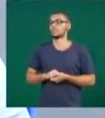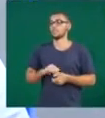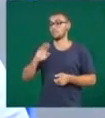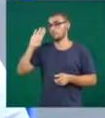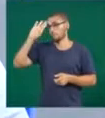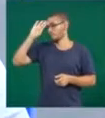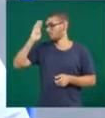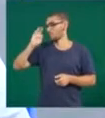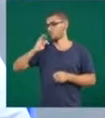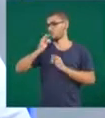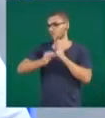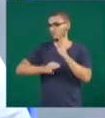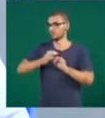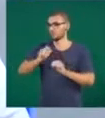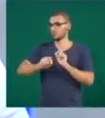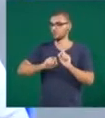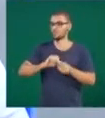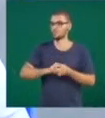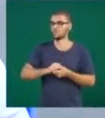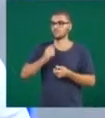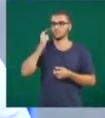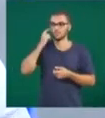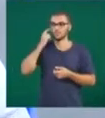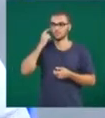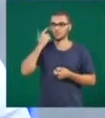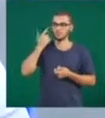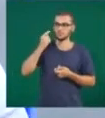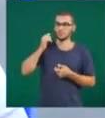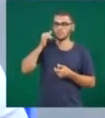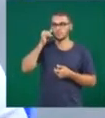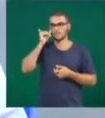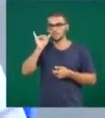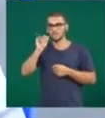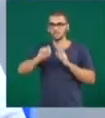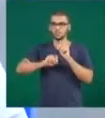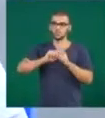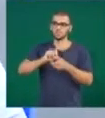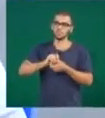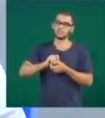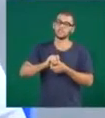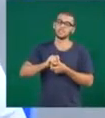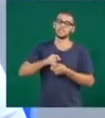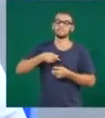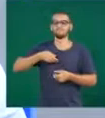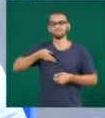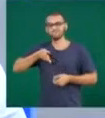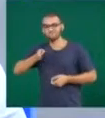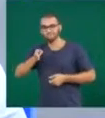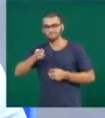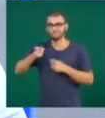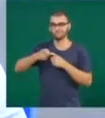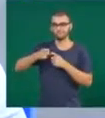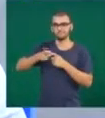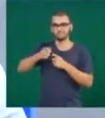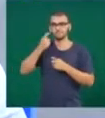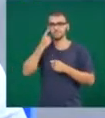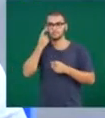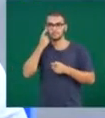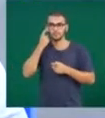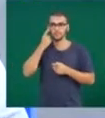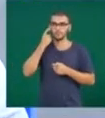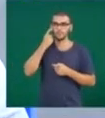tratamento é a prevenção, estando sempre fazendo consultas periódicas no